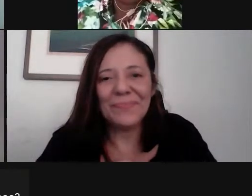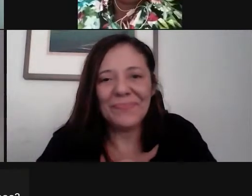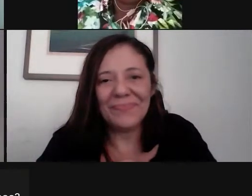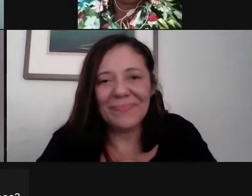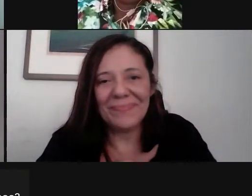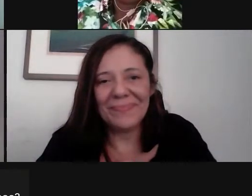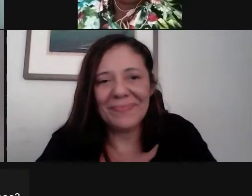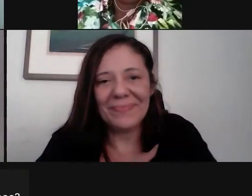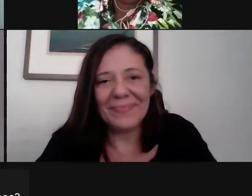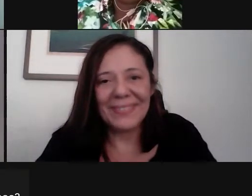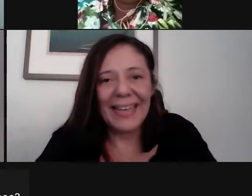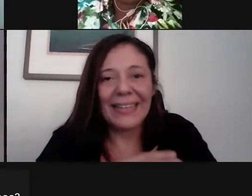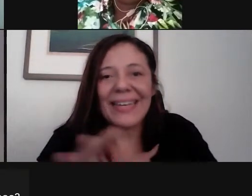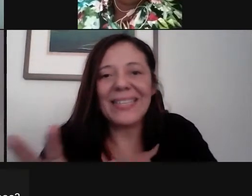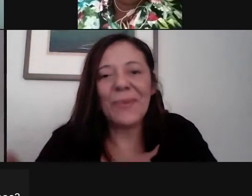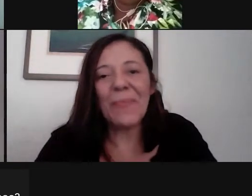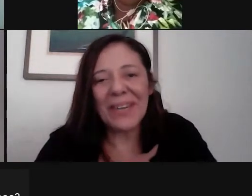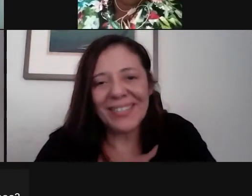Fale, Maestrã.